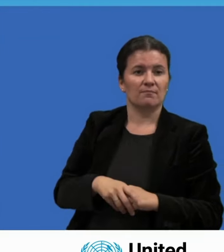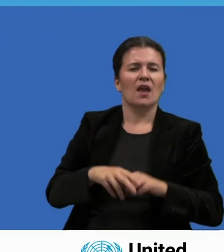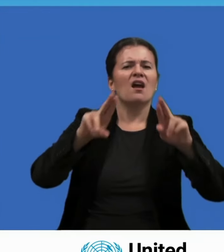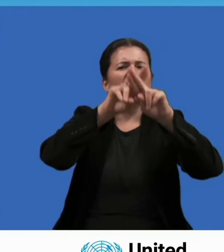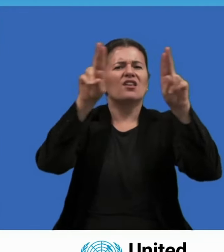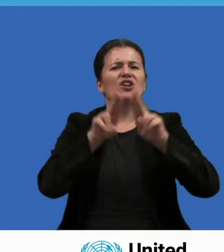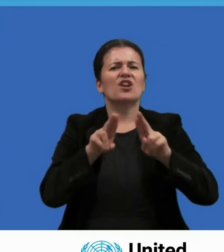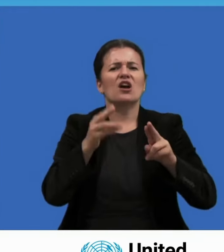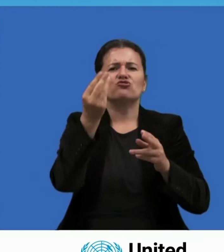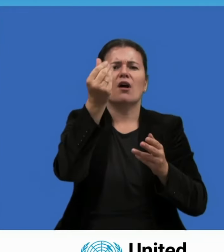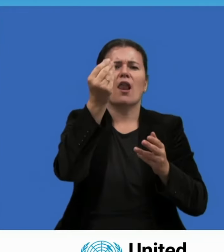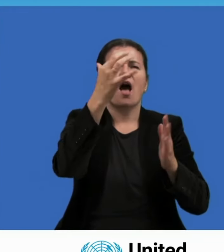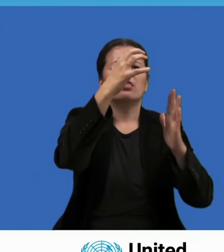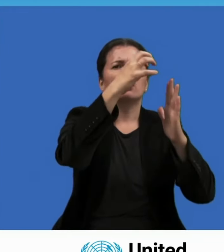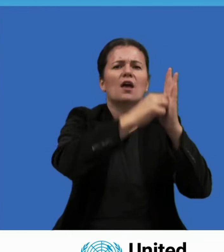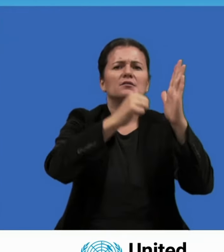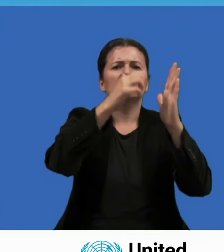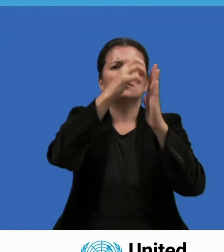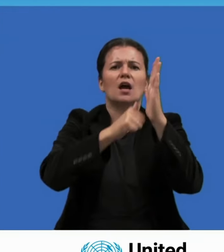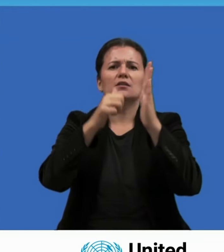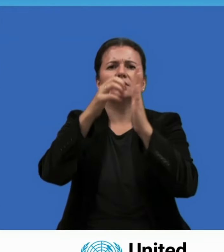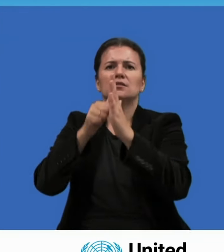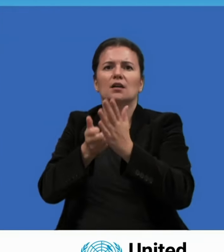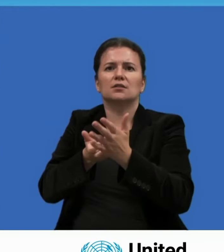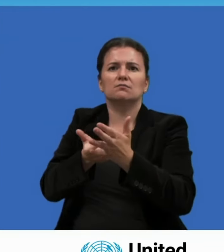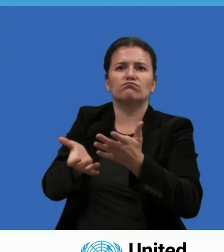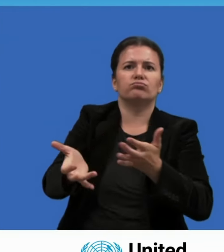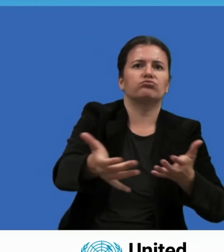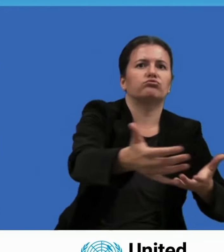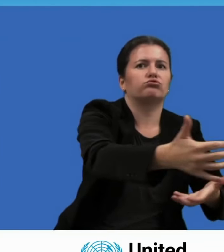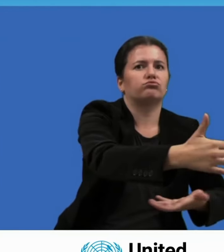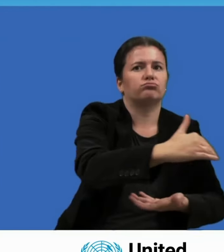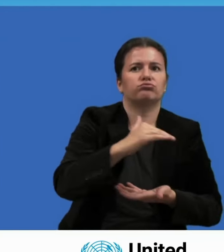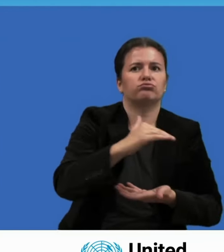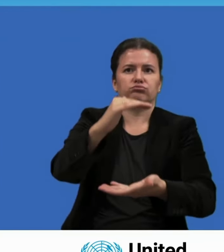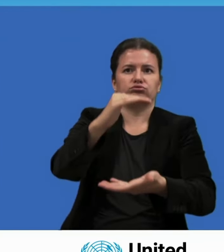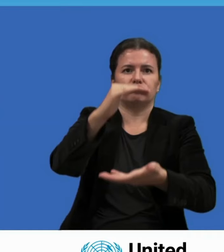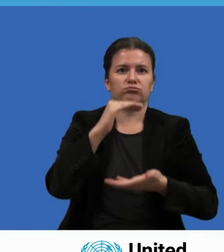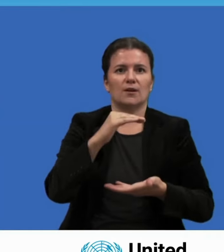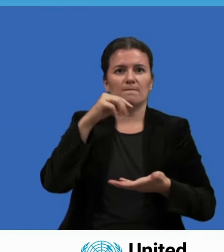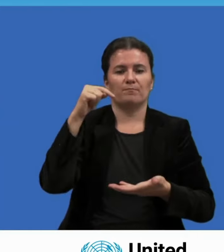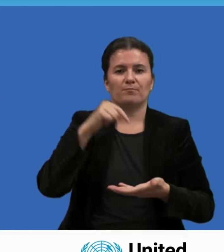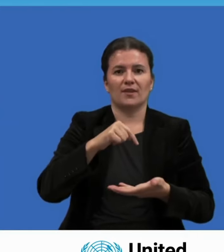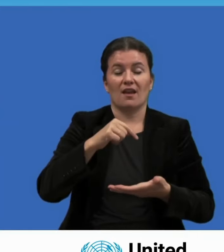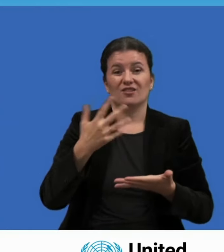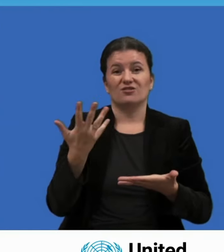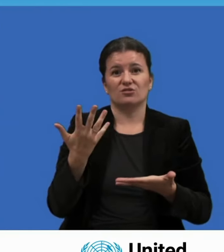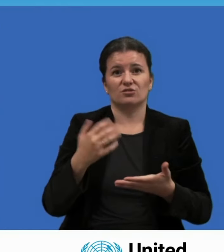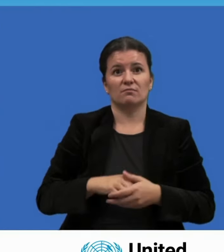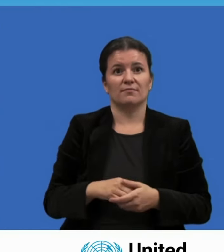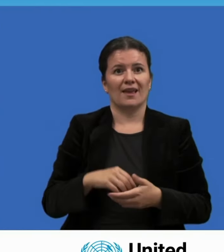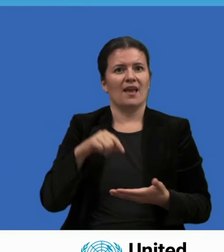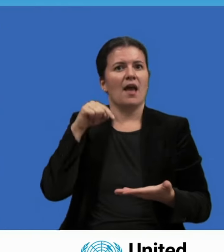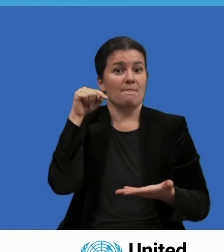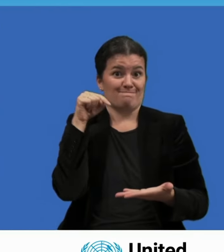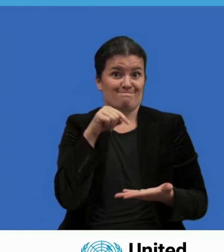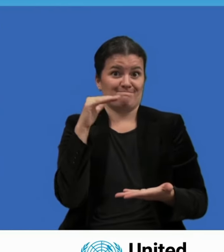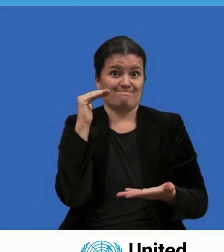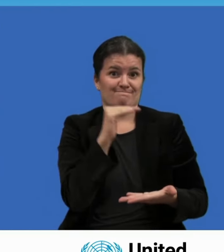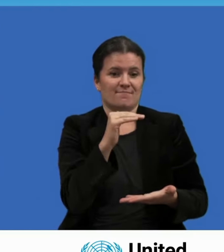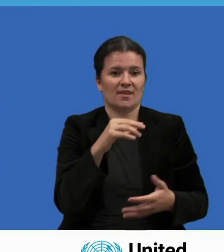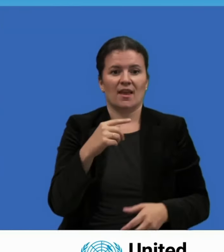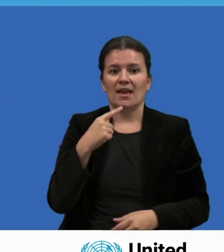promete recolocar a ONU no centro do debate econômico mundial. O Pacto Global